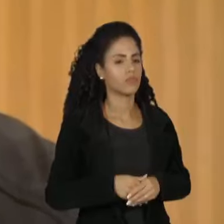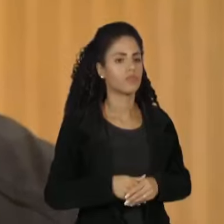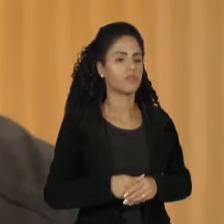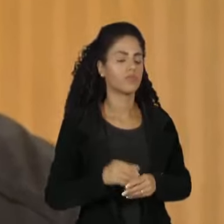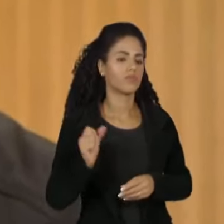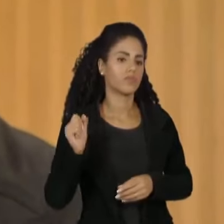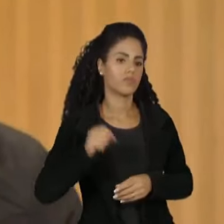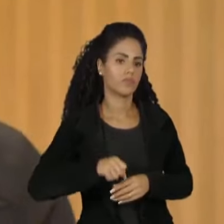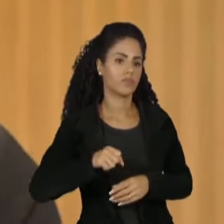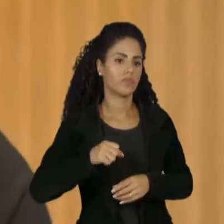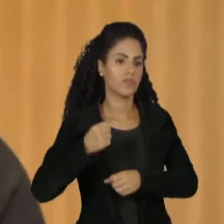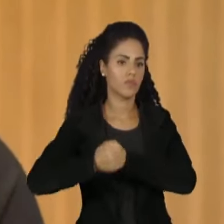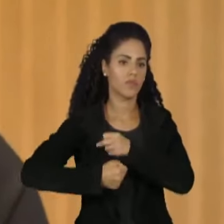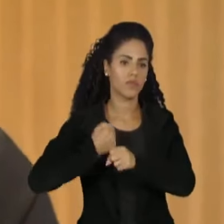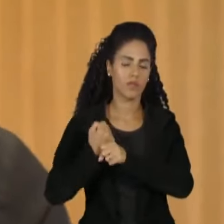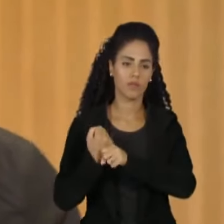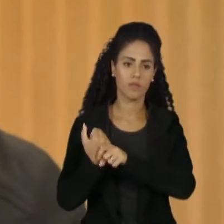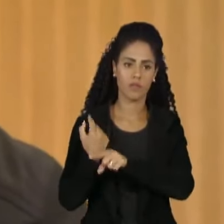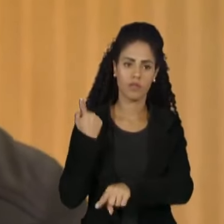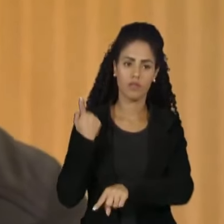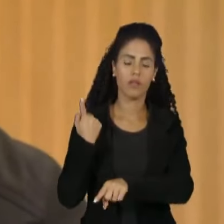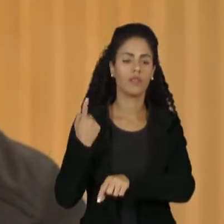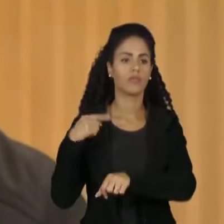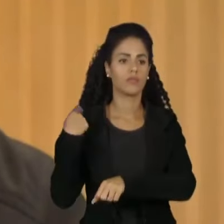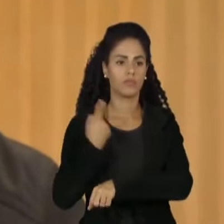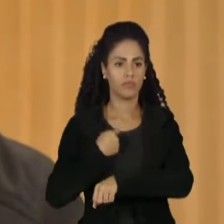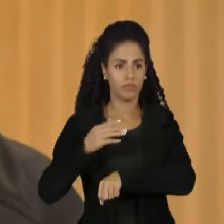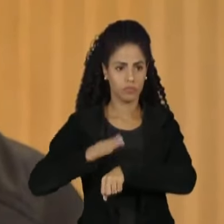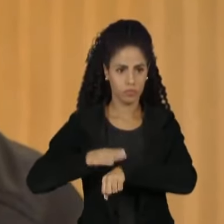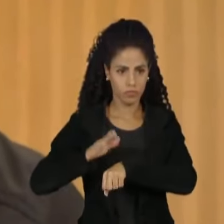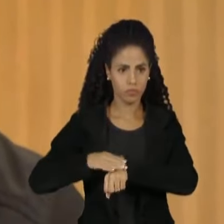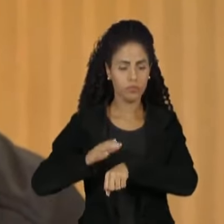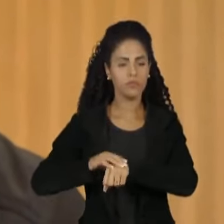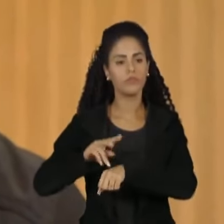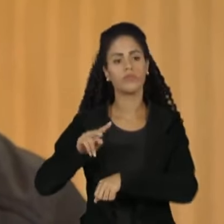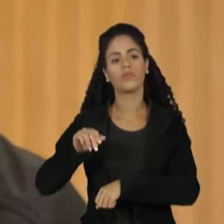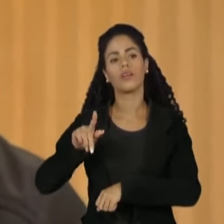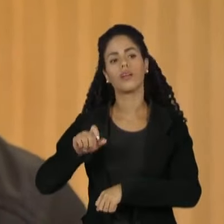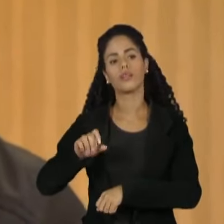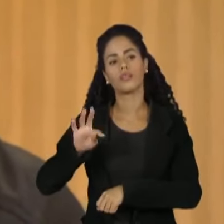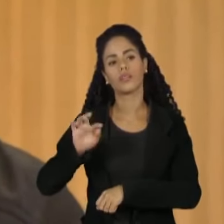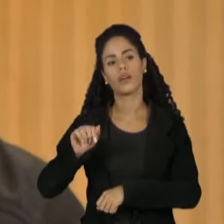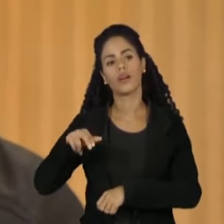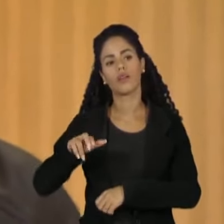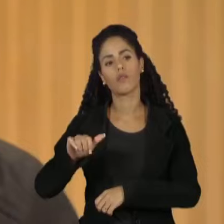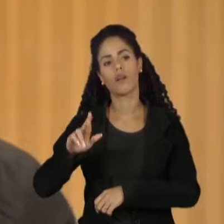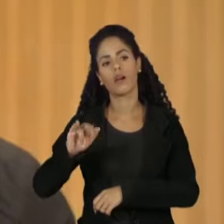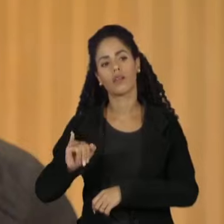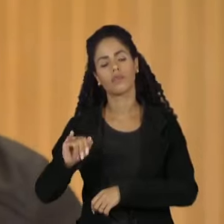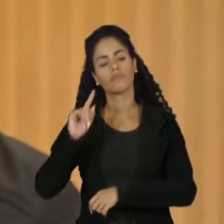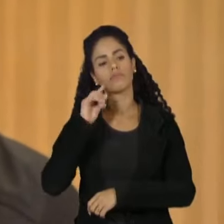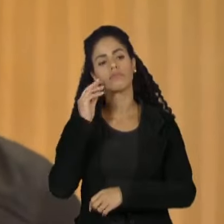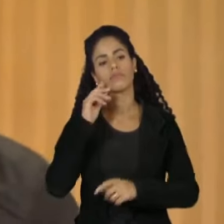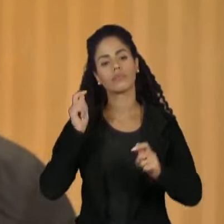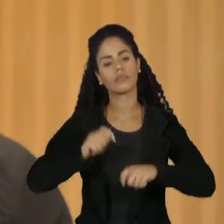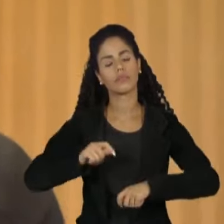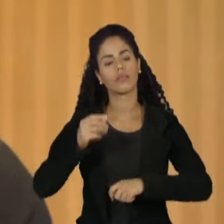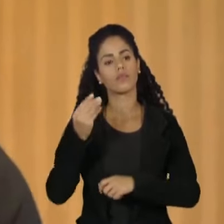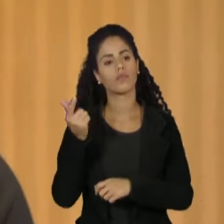assim como nós fizemos no ano passado para o Vale do Taquari, existe uma medida excepcional que permite a alocação